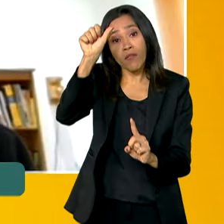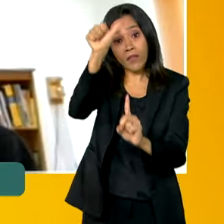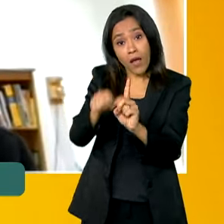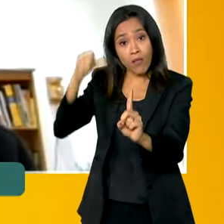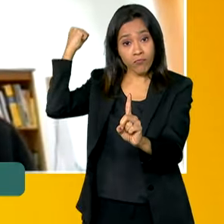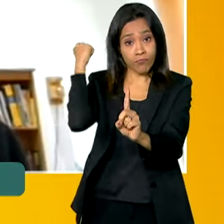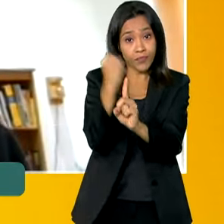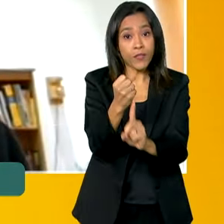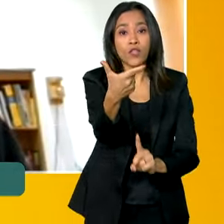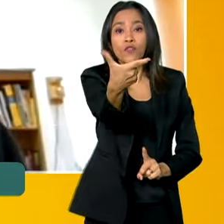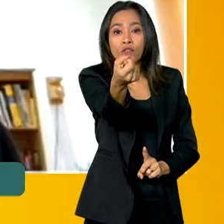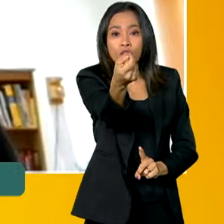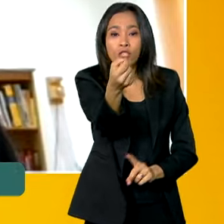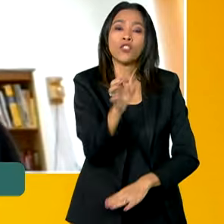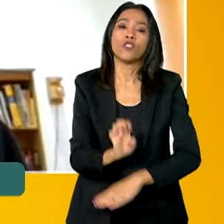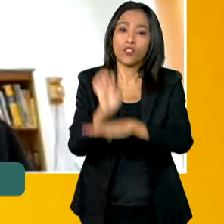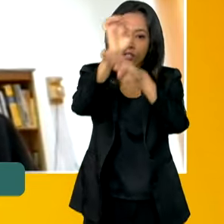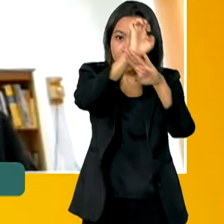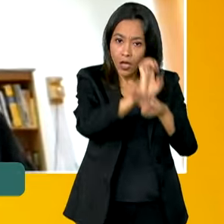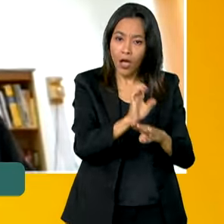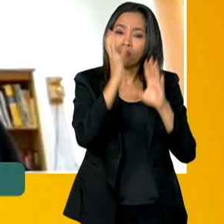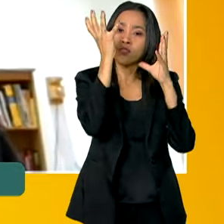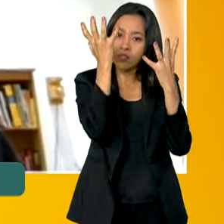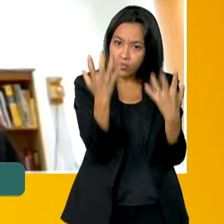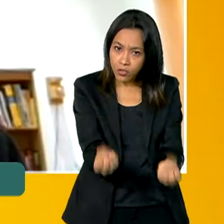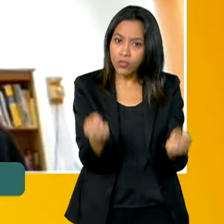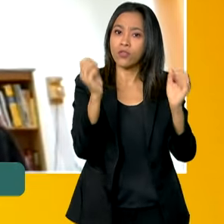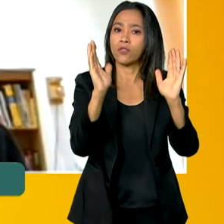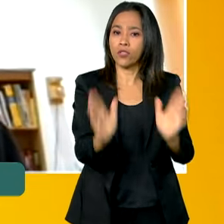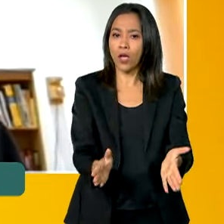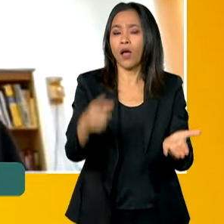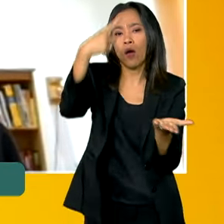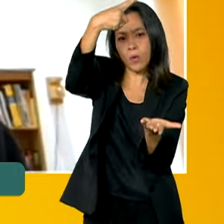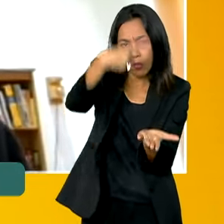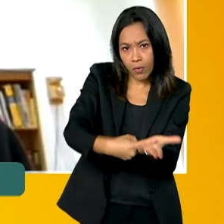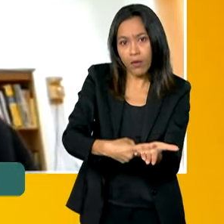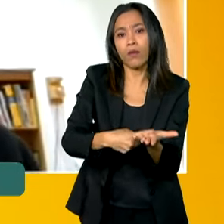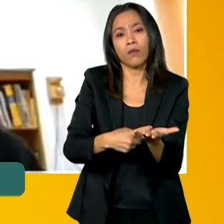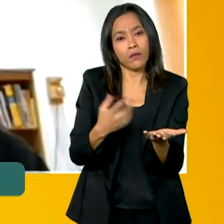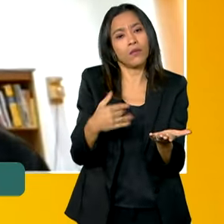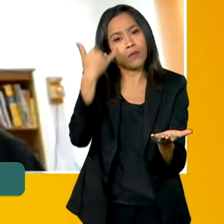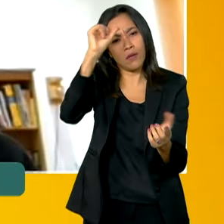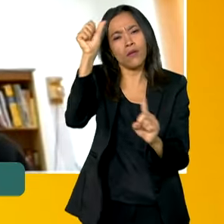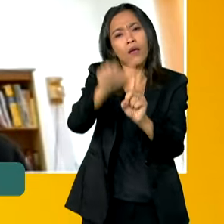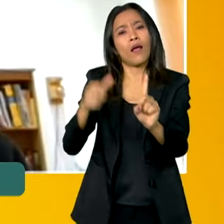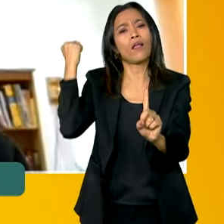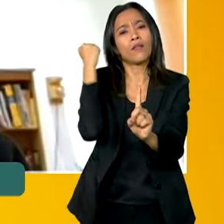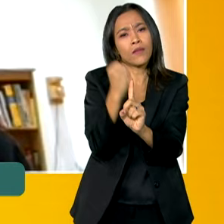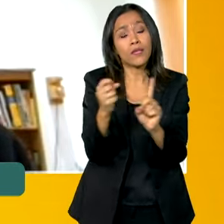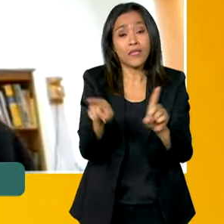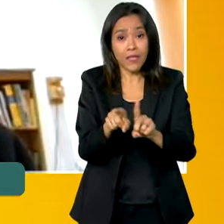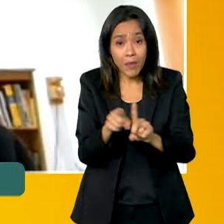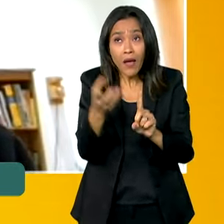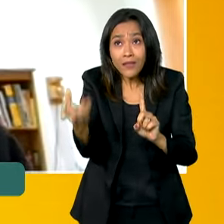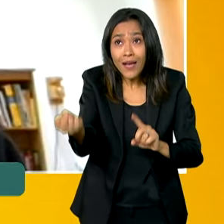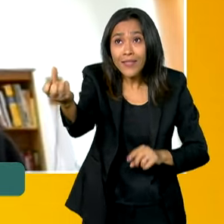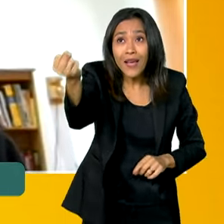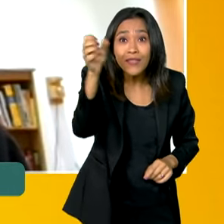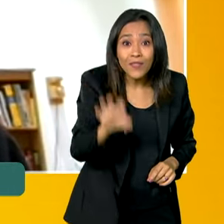20 estados já aderiram ao Pacto Nacional de Prevenção aos Feminicídios e a adesão dos estados